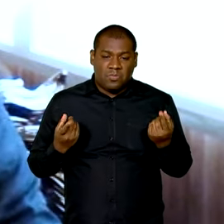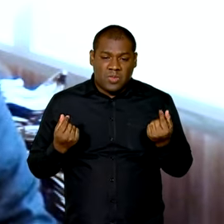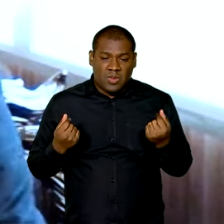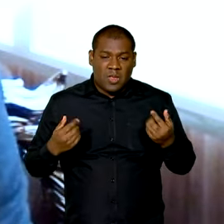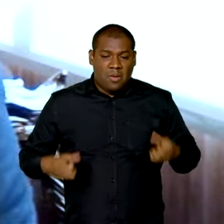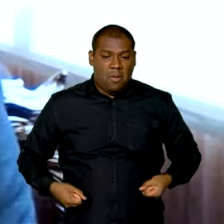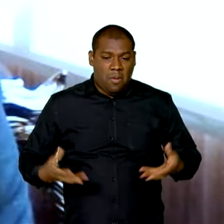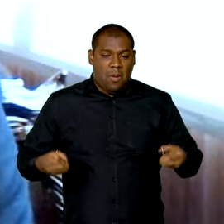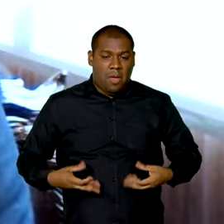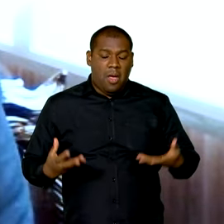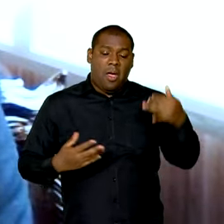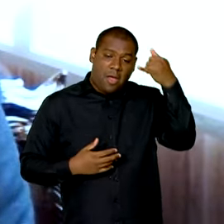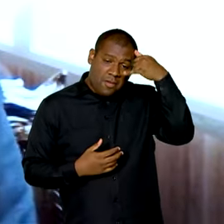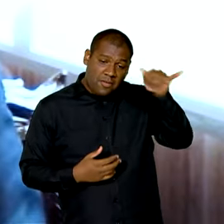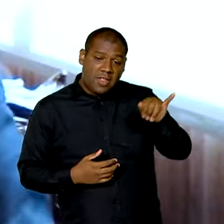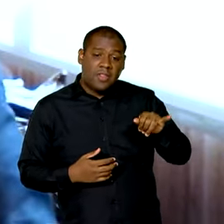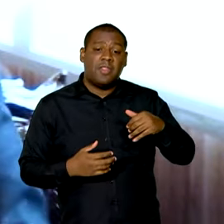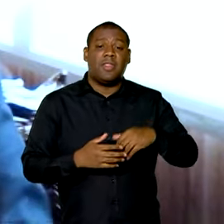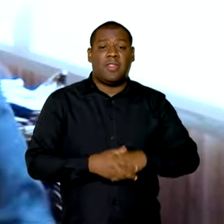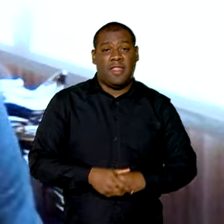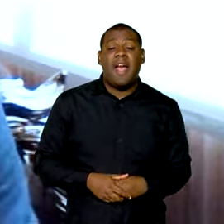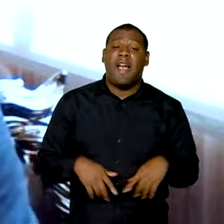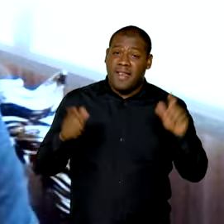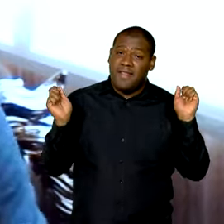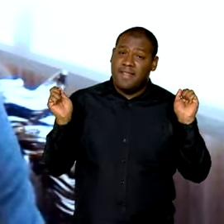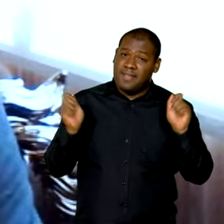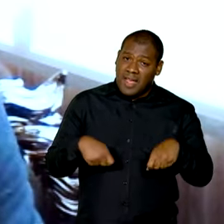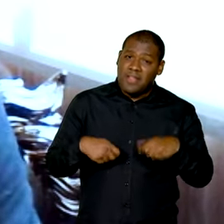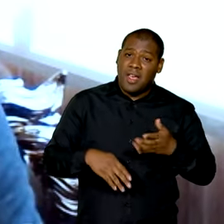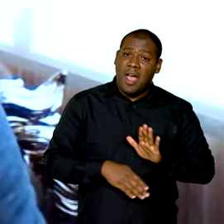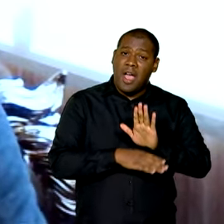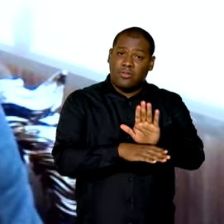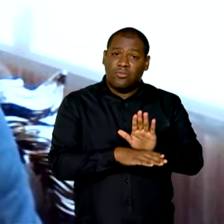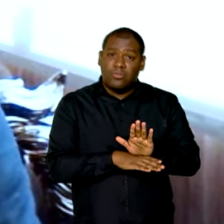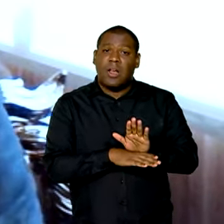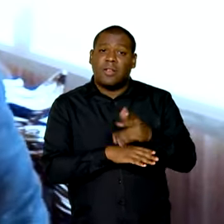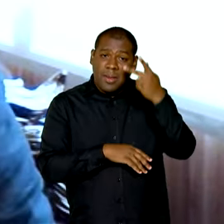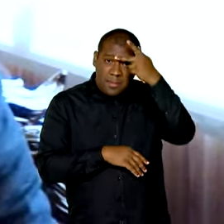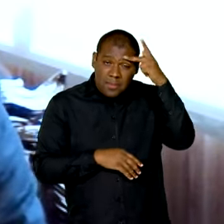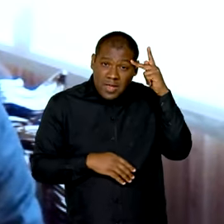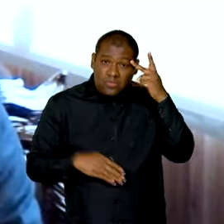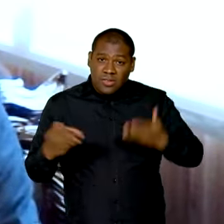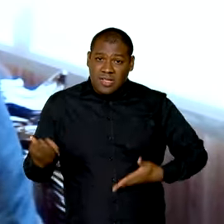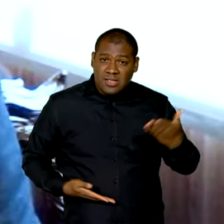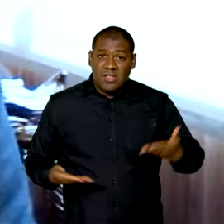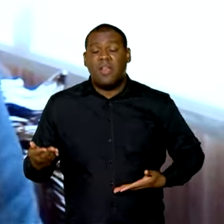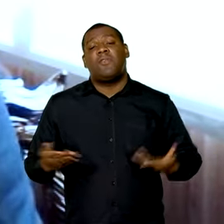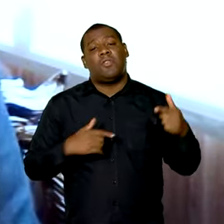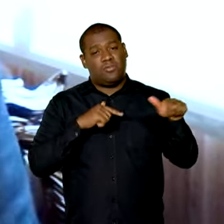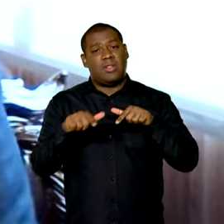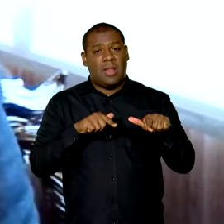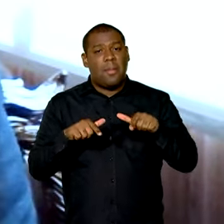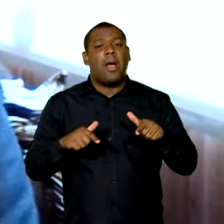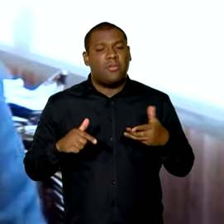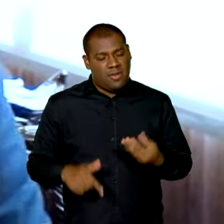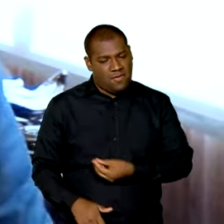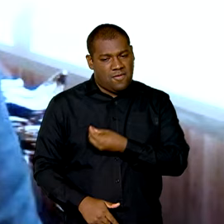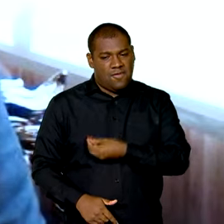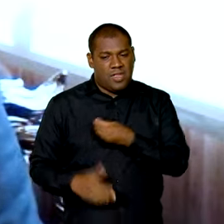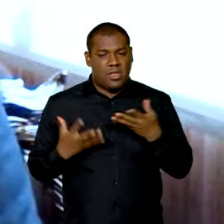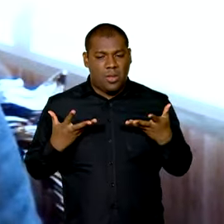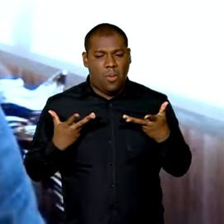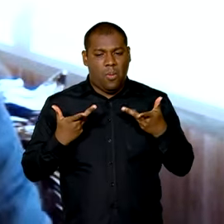afastado e também vão conseguir aumentar muito mais a qualidade de vida desse próprio colaborador e, com toda certeza,